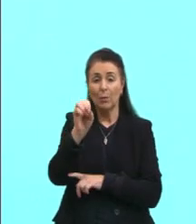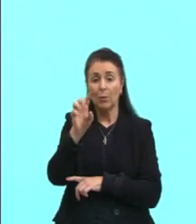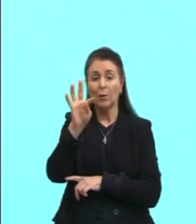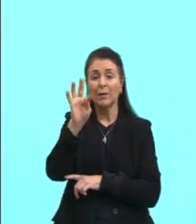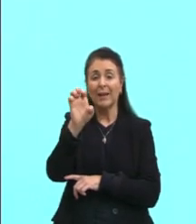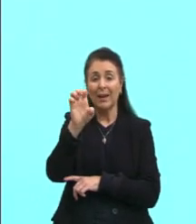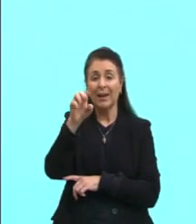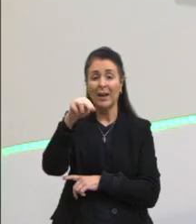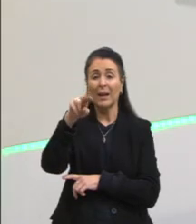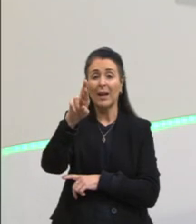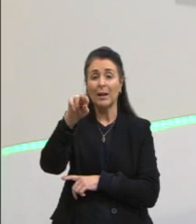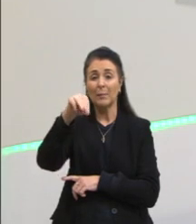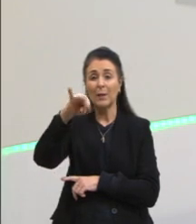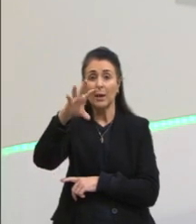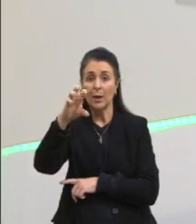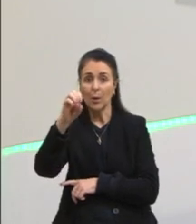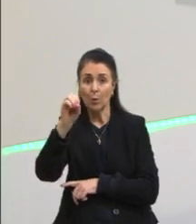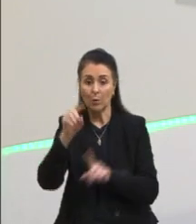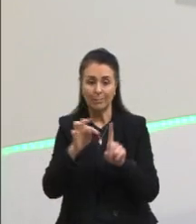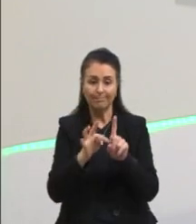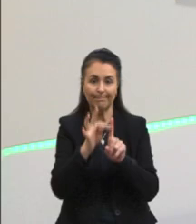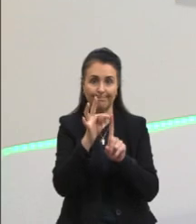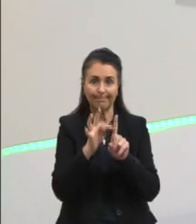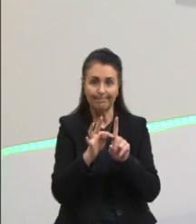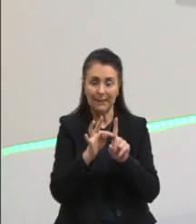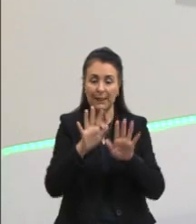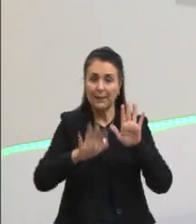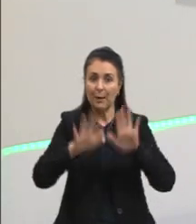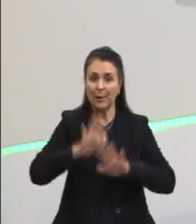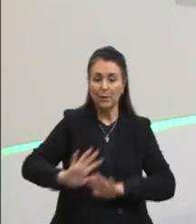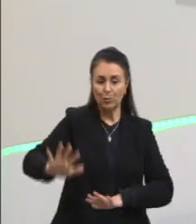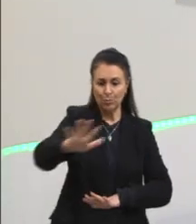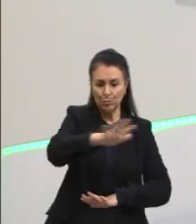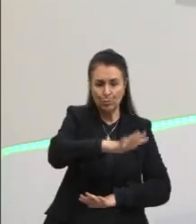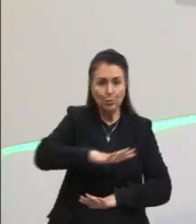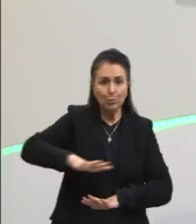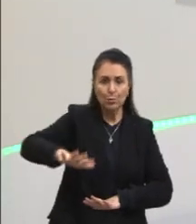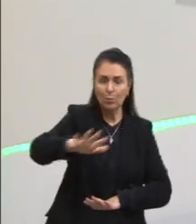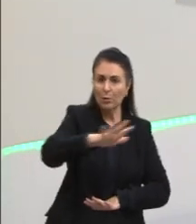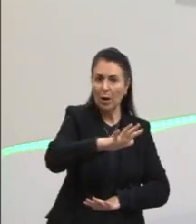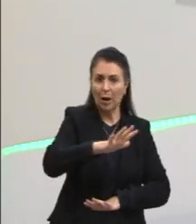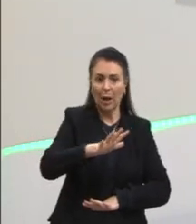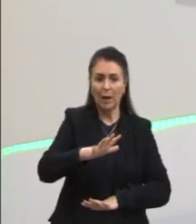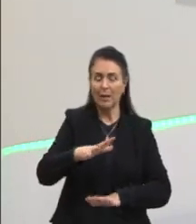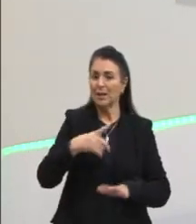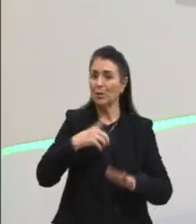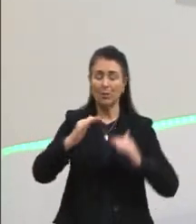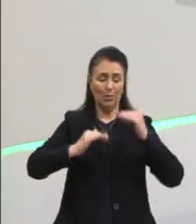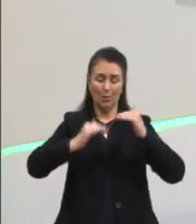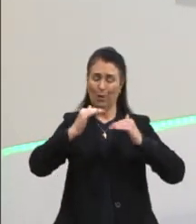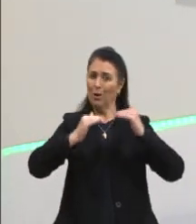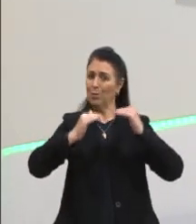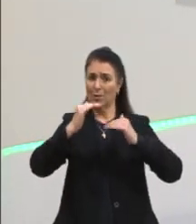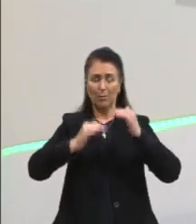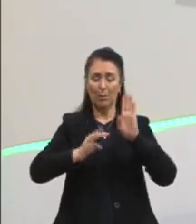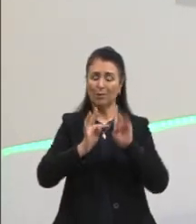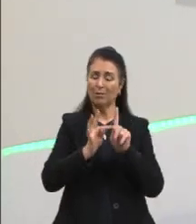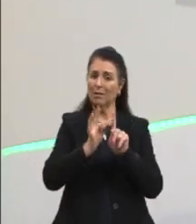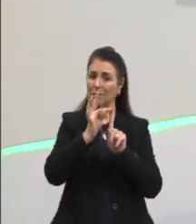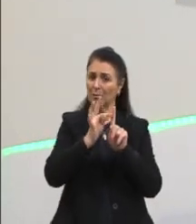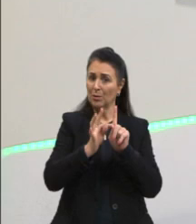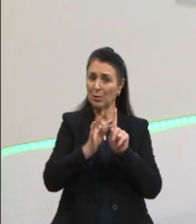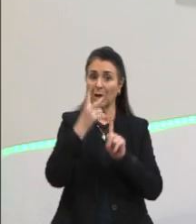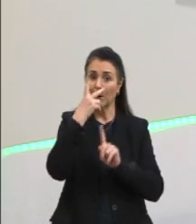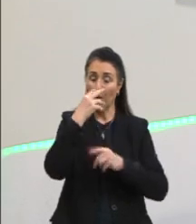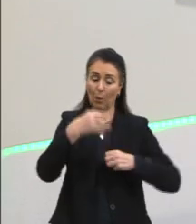também vão depender do ambiente. Da temperatura ambiente. Eles não vão ter um mecanismo interno para regular a temperatura. Igual os